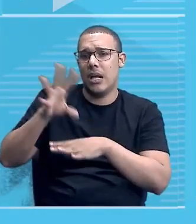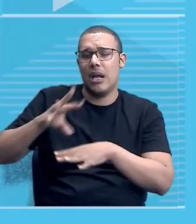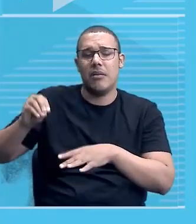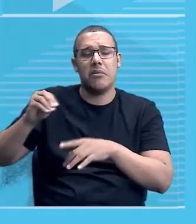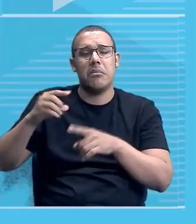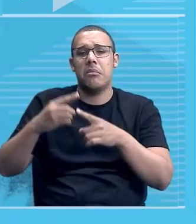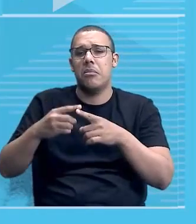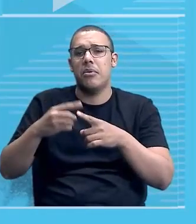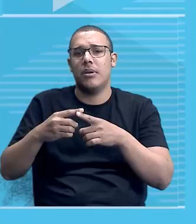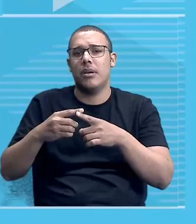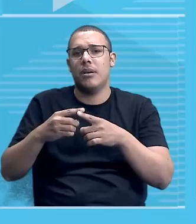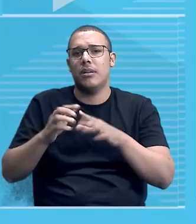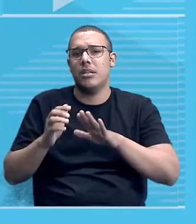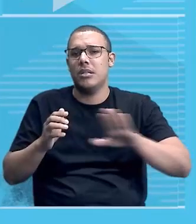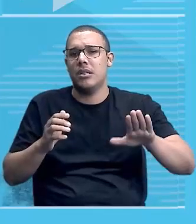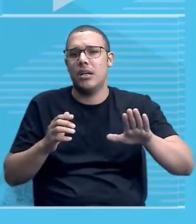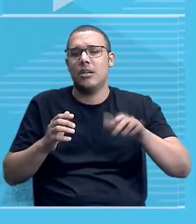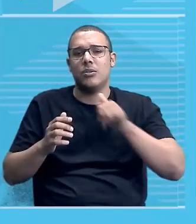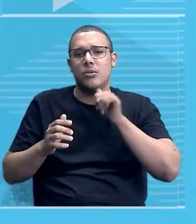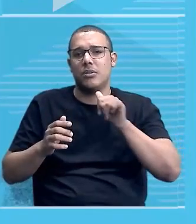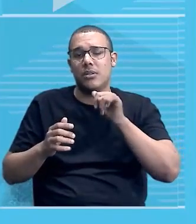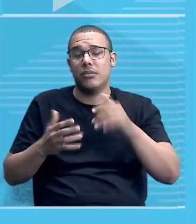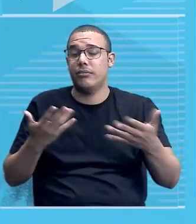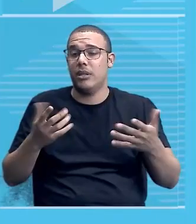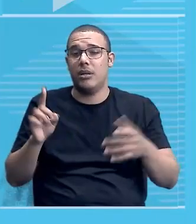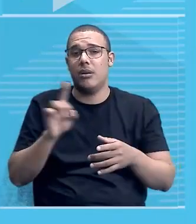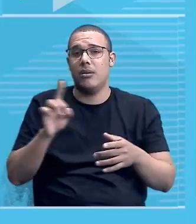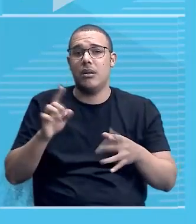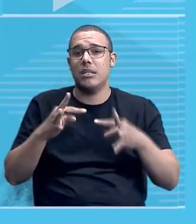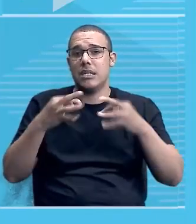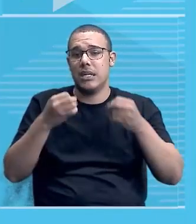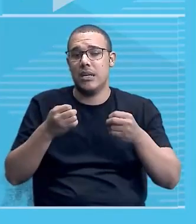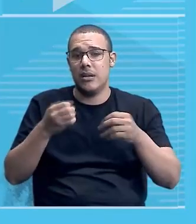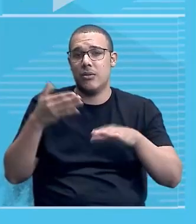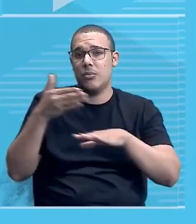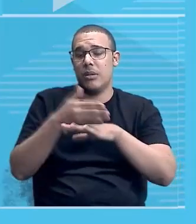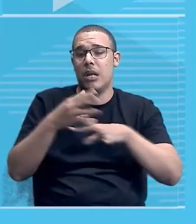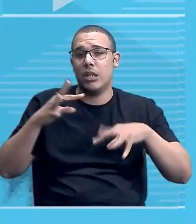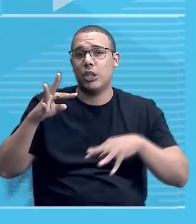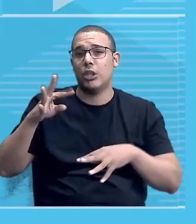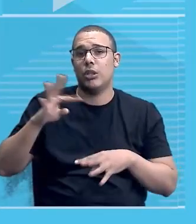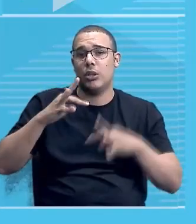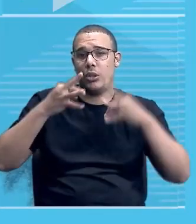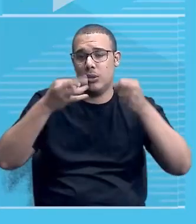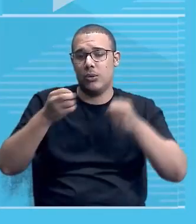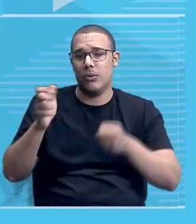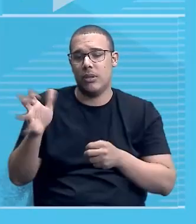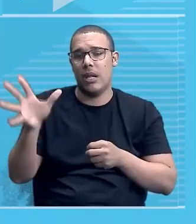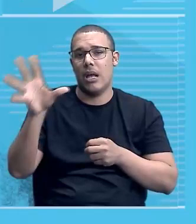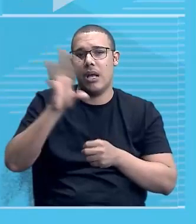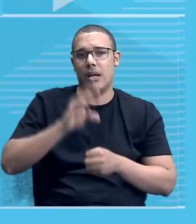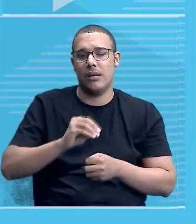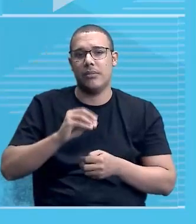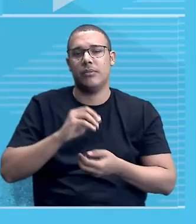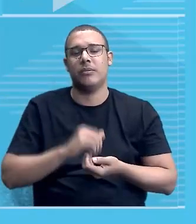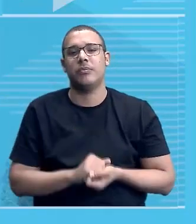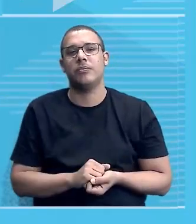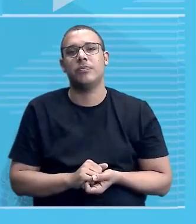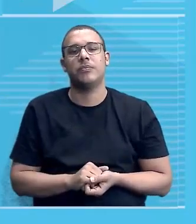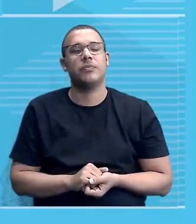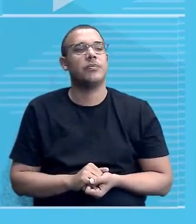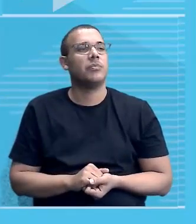que que iam poupar o Sudão? Né? Não. Então, foi uma avaliação muito equivocada, né? Do governo